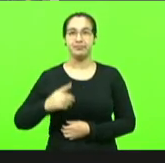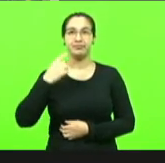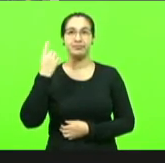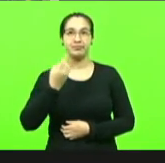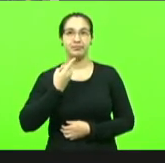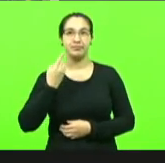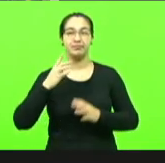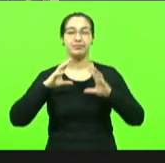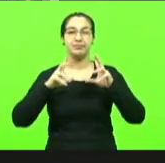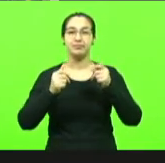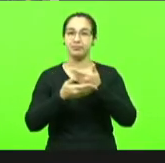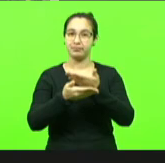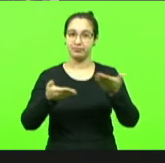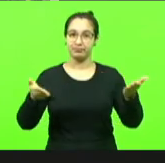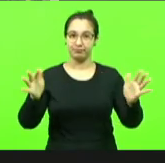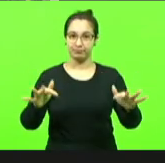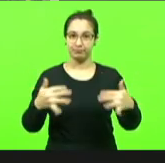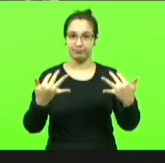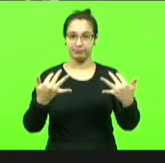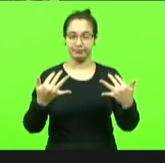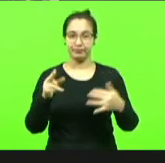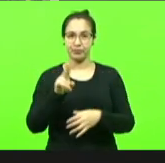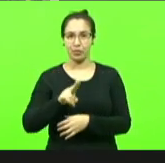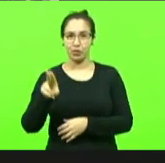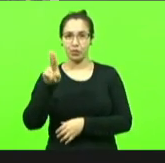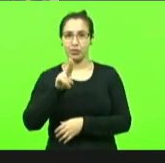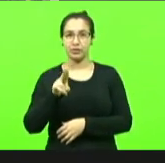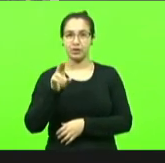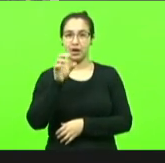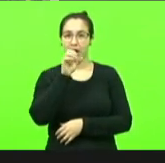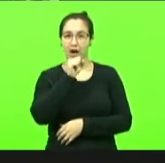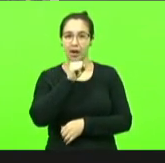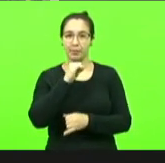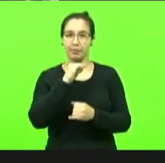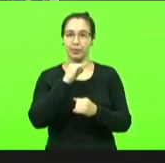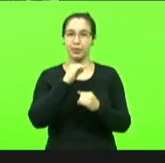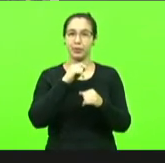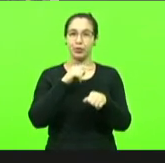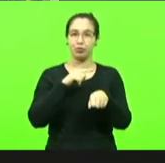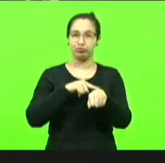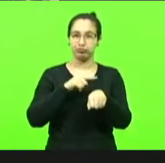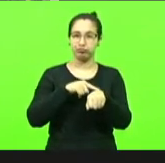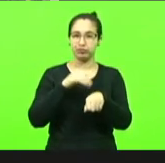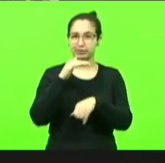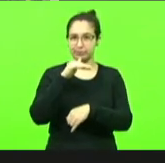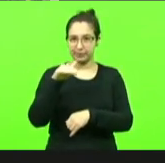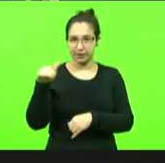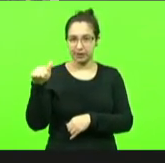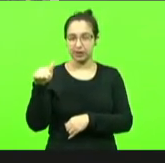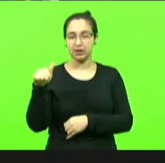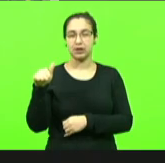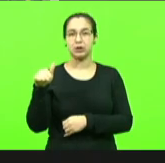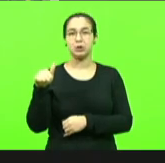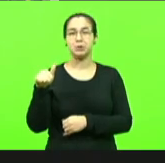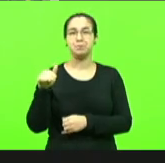senhores deputados eu vou usar quem sabe a metade do tempo deputado deputado Mauro